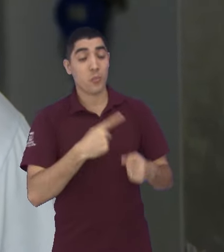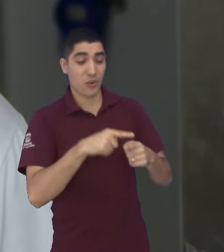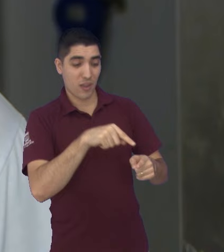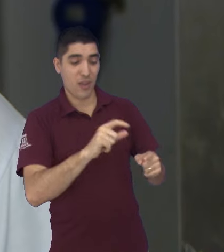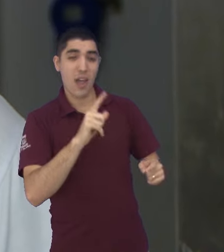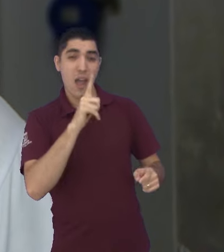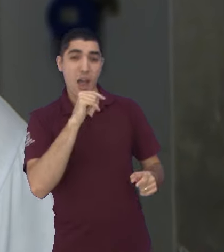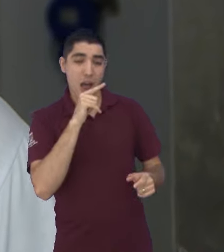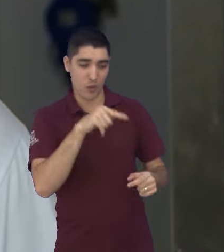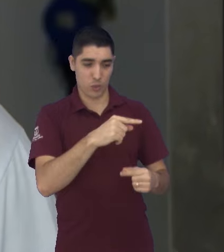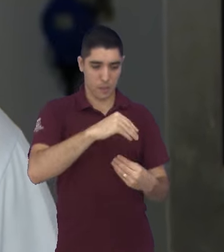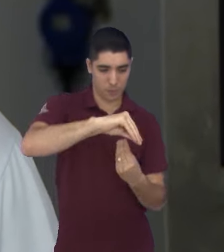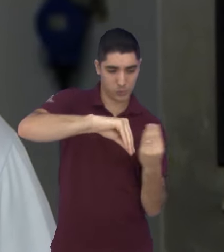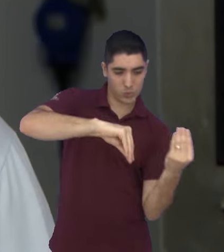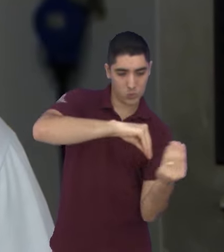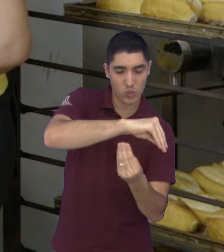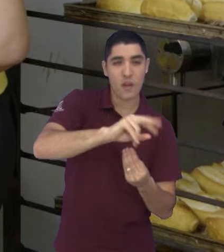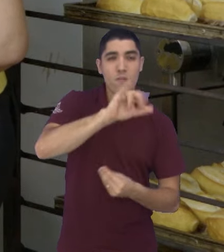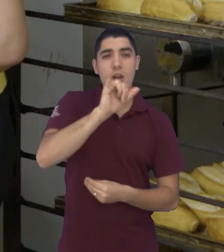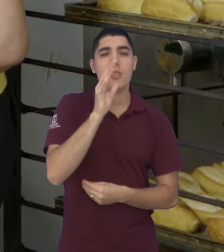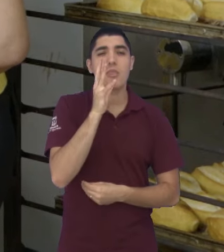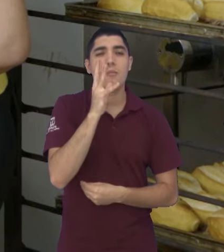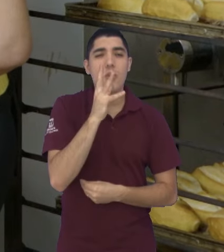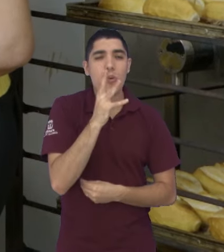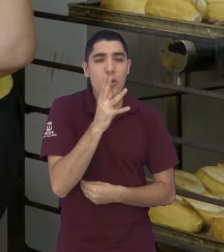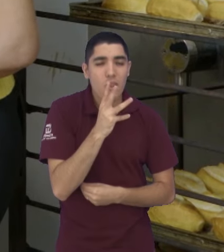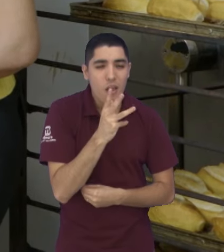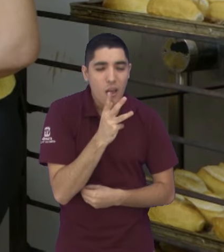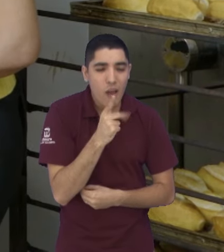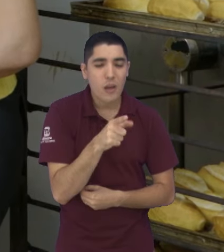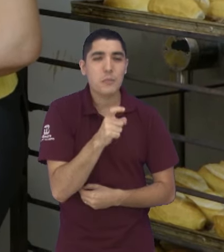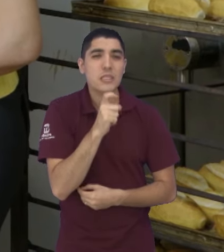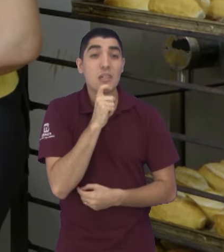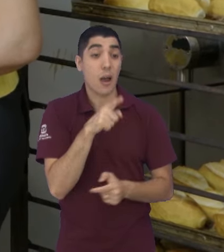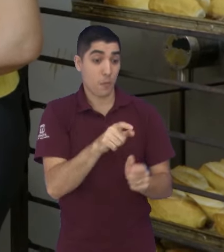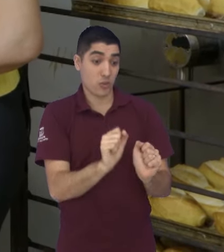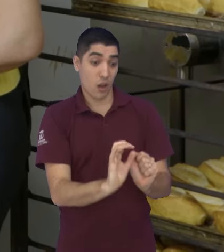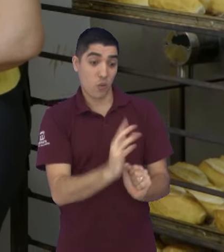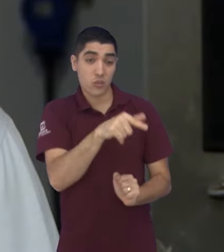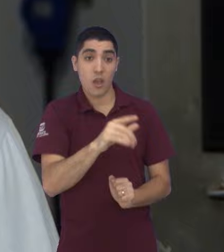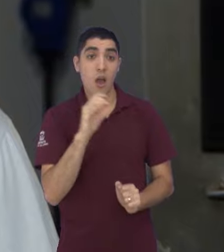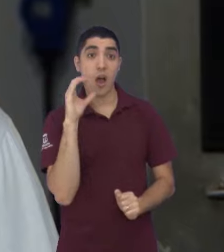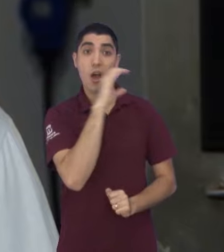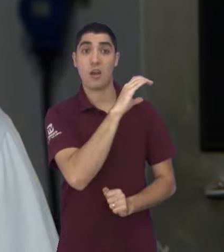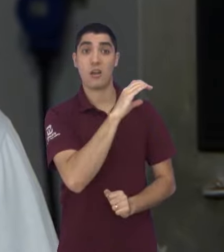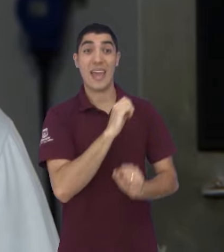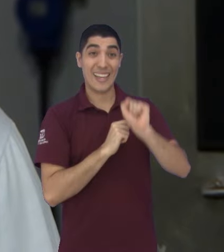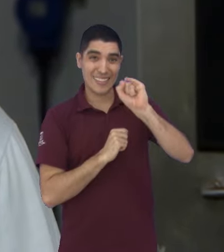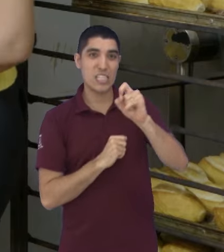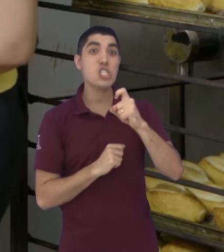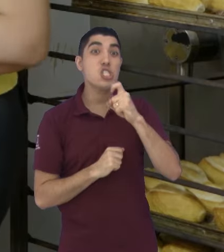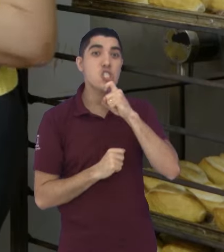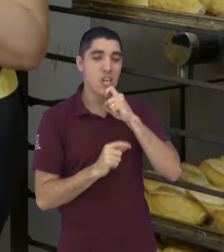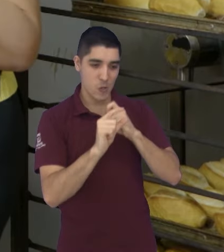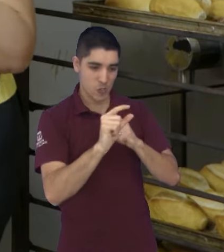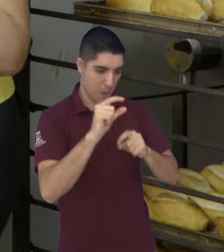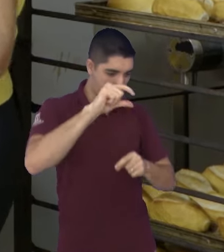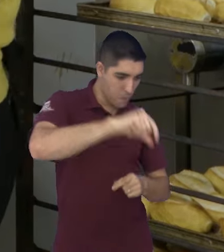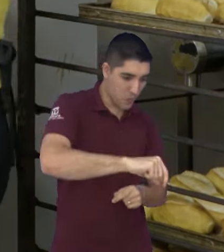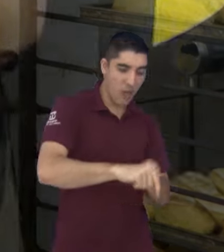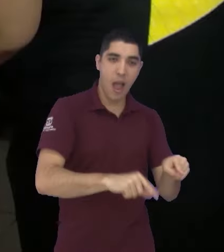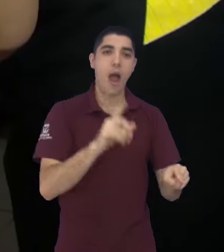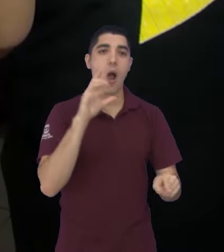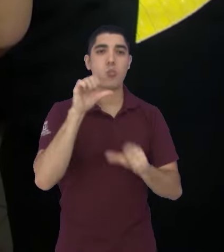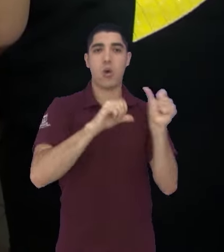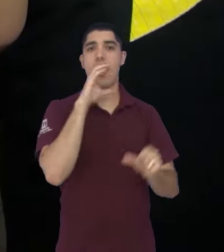para fazer esse processo de ponto de véu da massa. Então, pode ser que ela esquente. Colocando gelo, ela não vai ter esse problema. Ah, então eu vou pegar